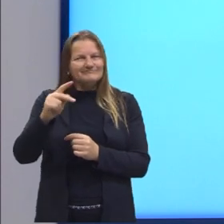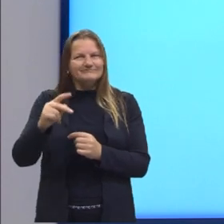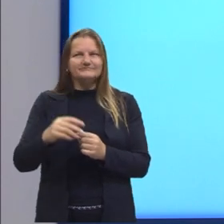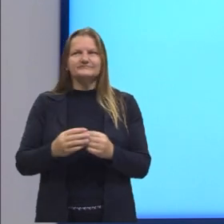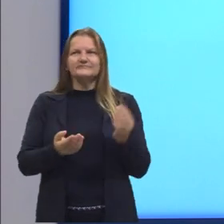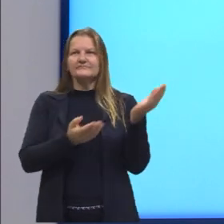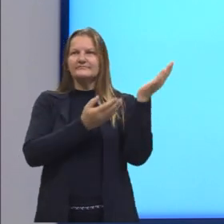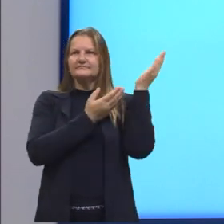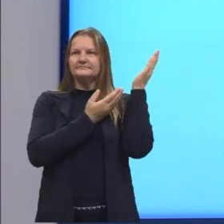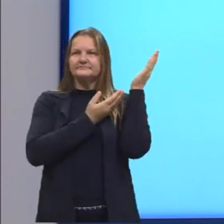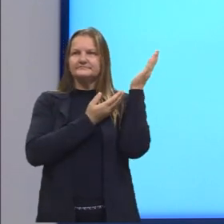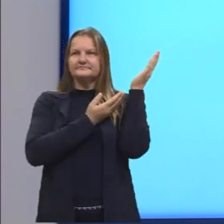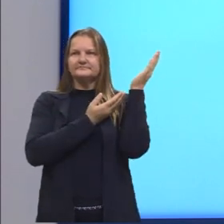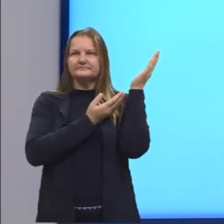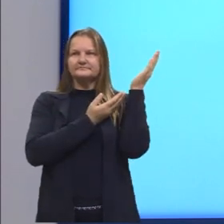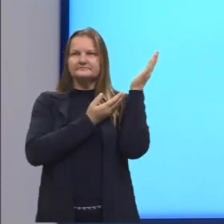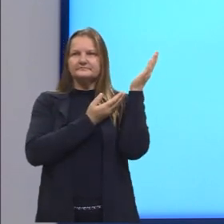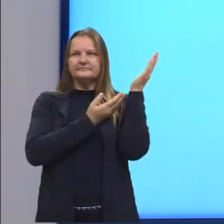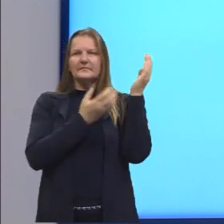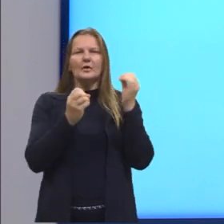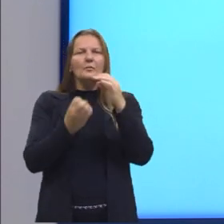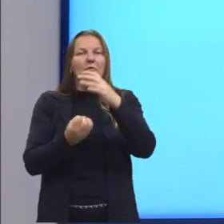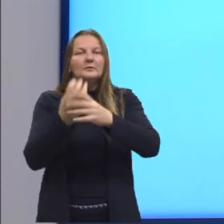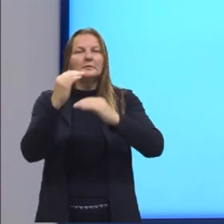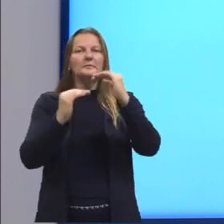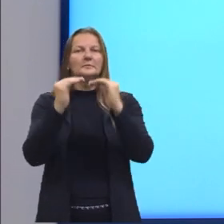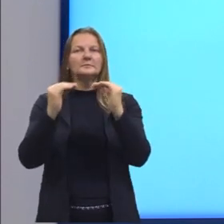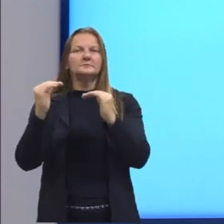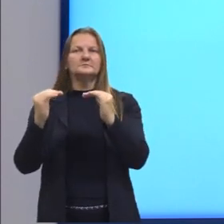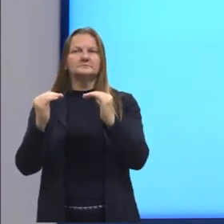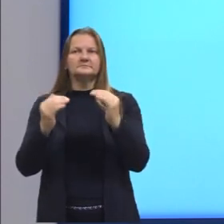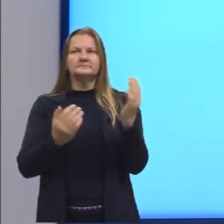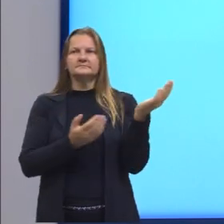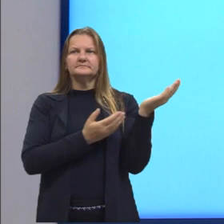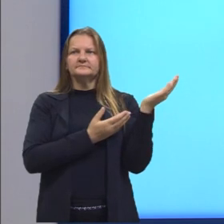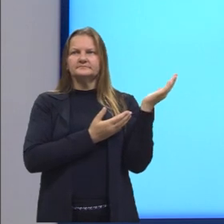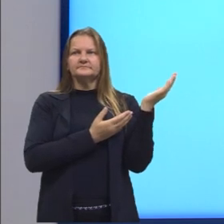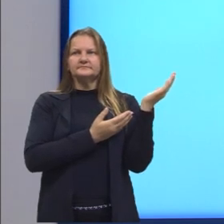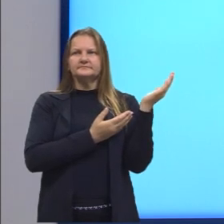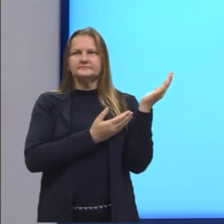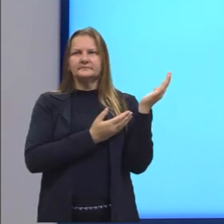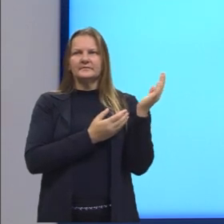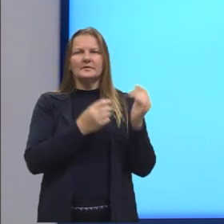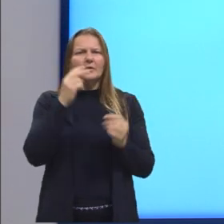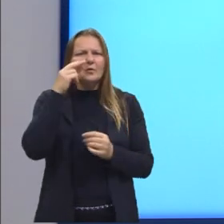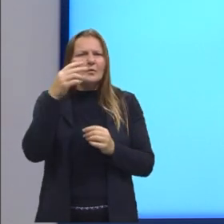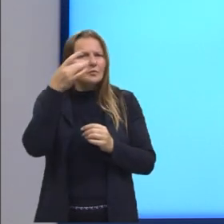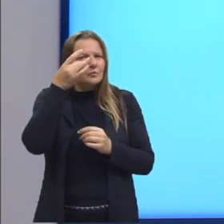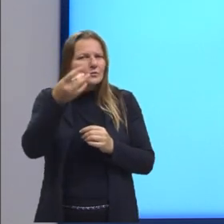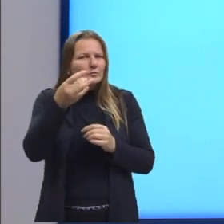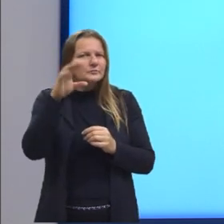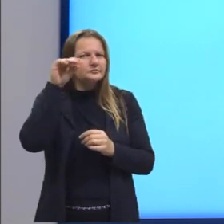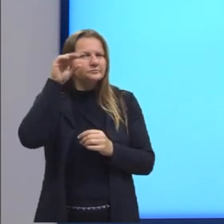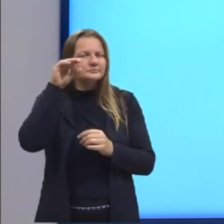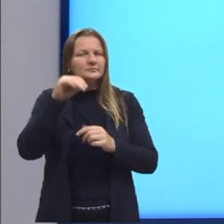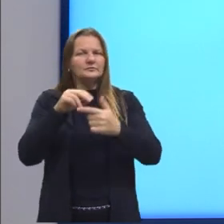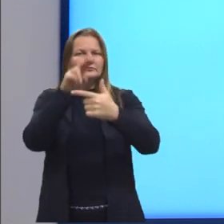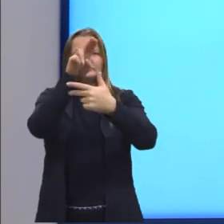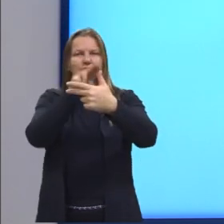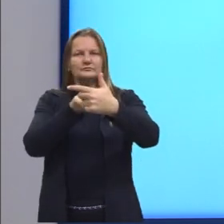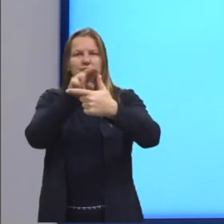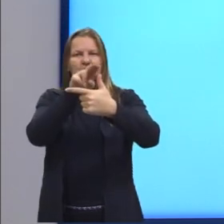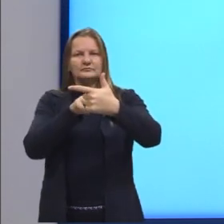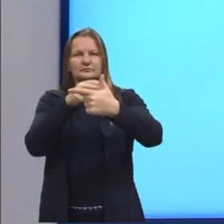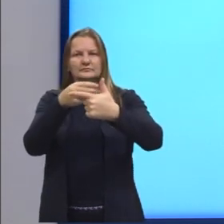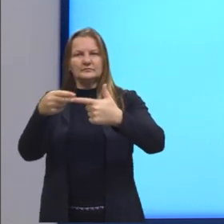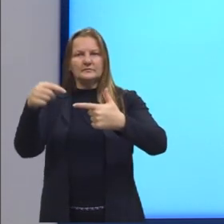criar a seguinte proporção. Os segmentos que nós vamos considerar são os catetos, tá?